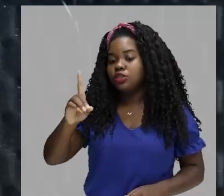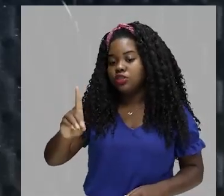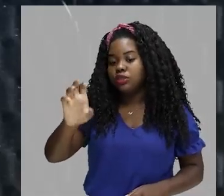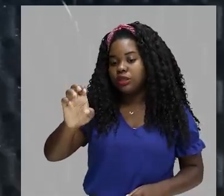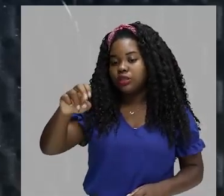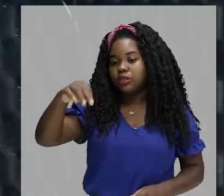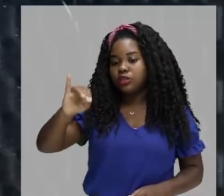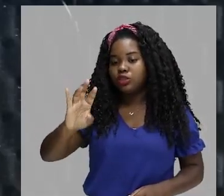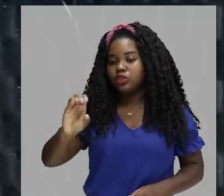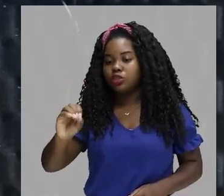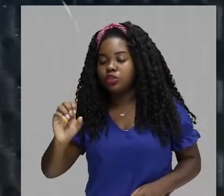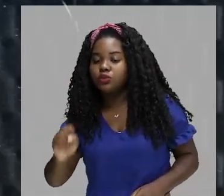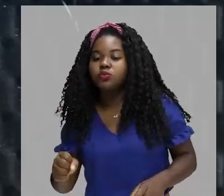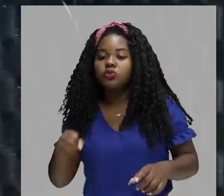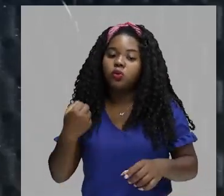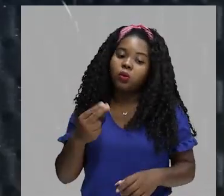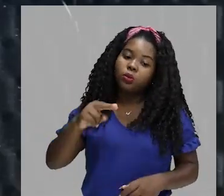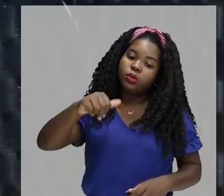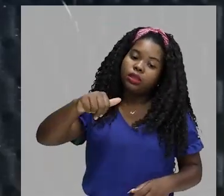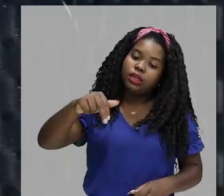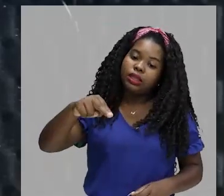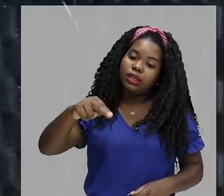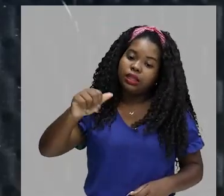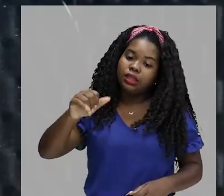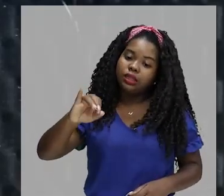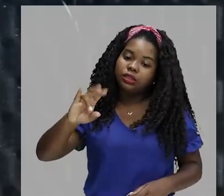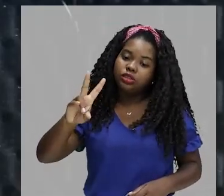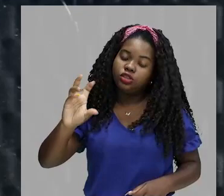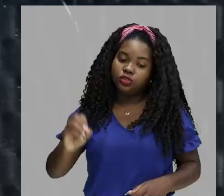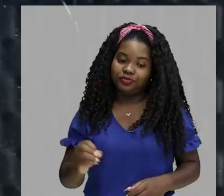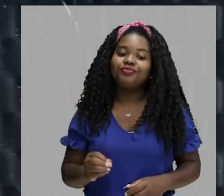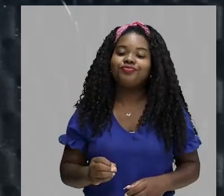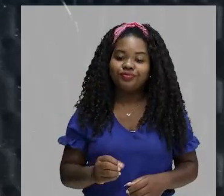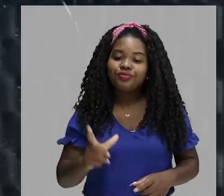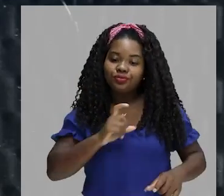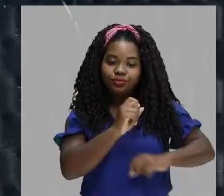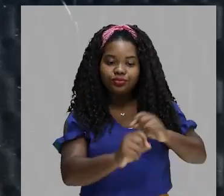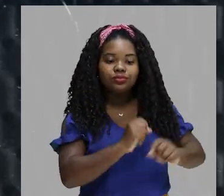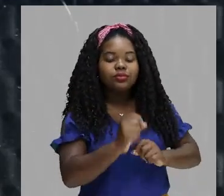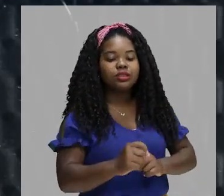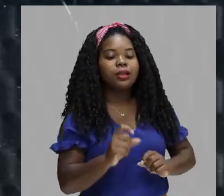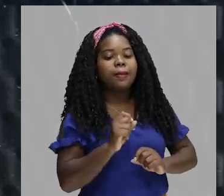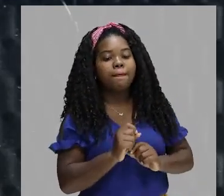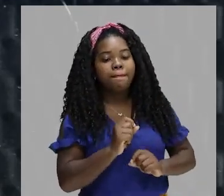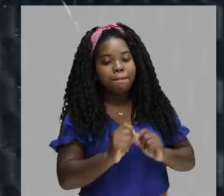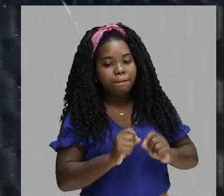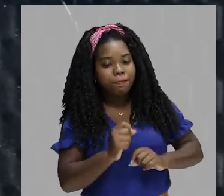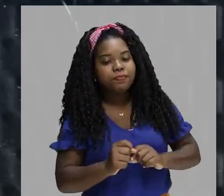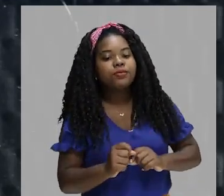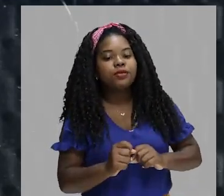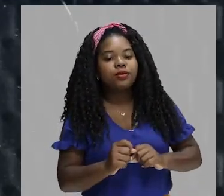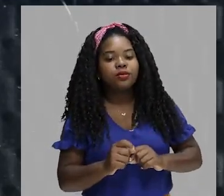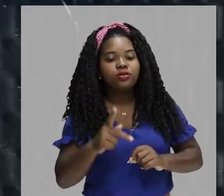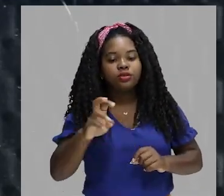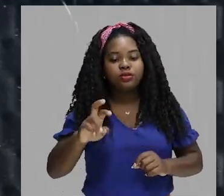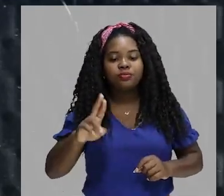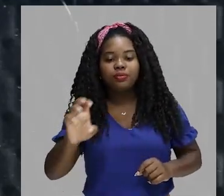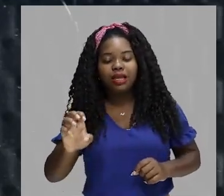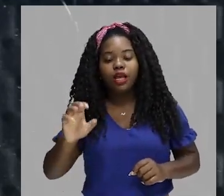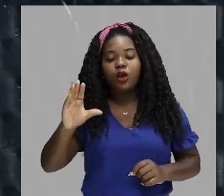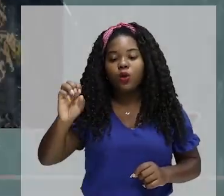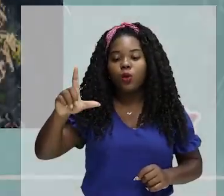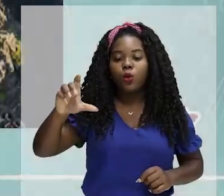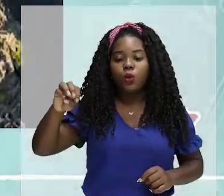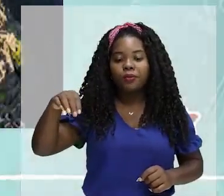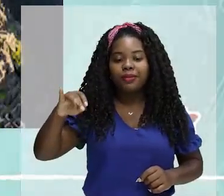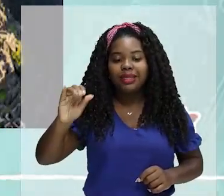nativos, que é essa sociedade presente aqui na América pré-colombiana, analisando principalmente a sociedade azteca.